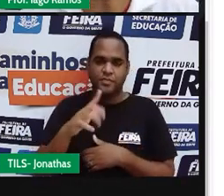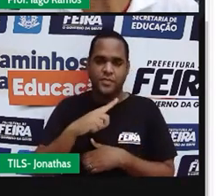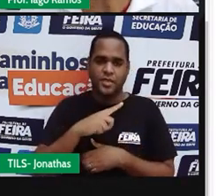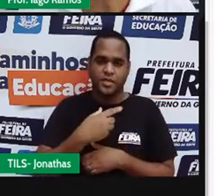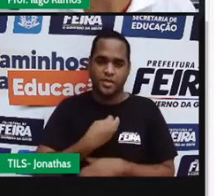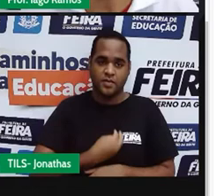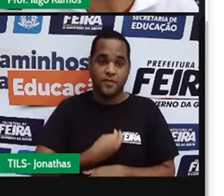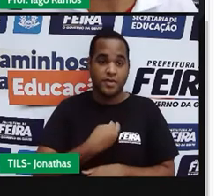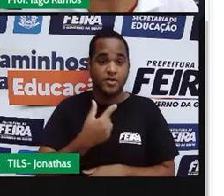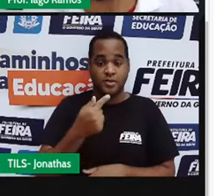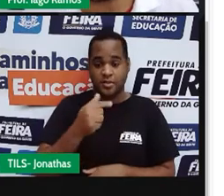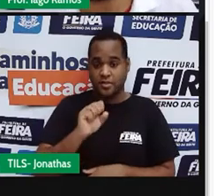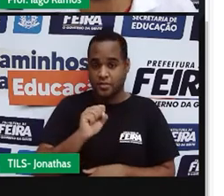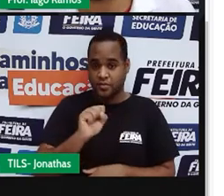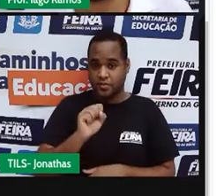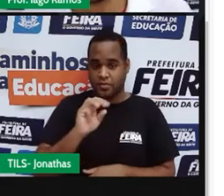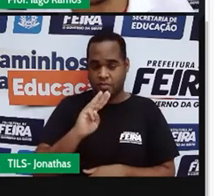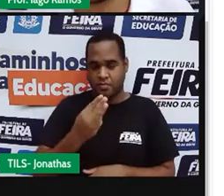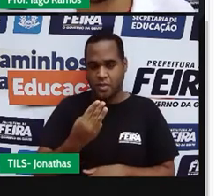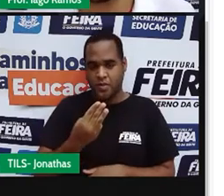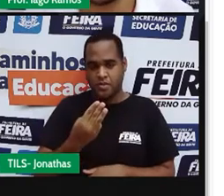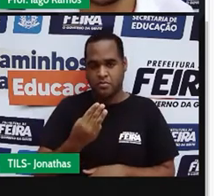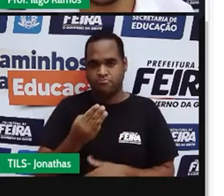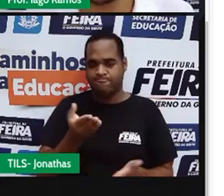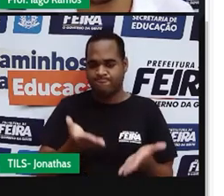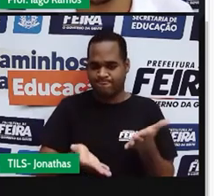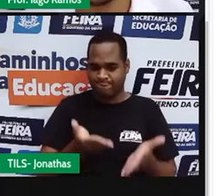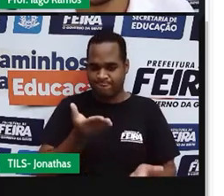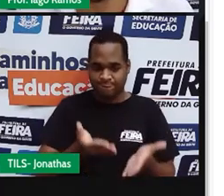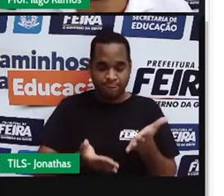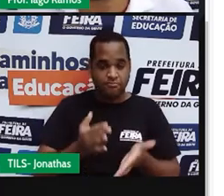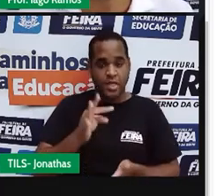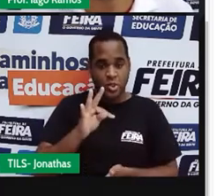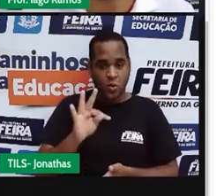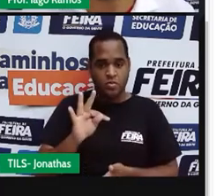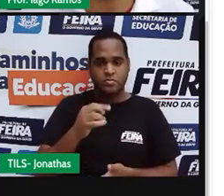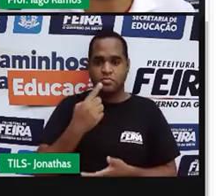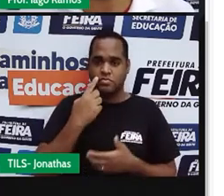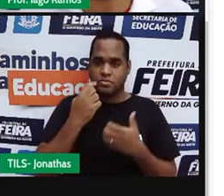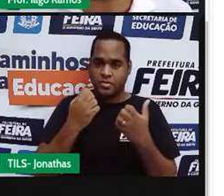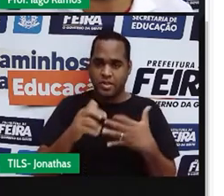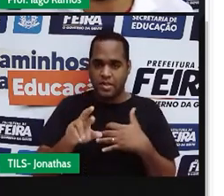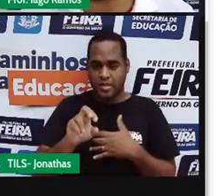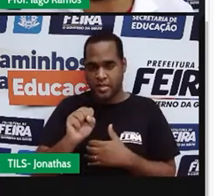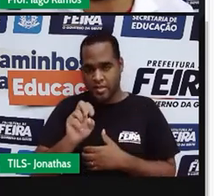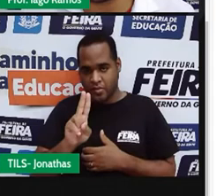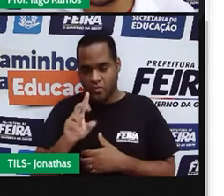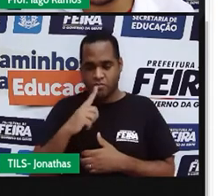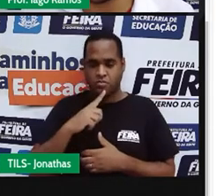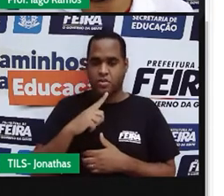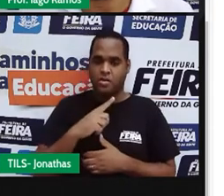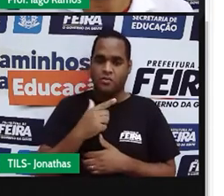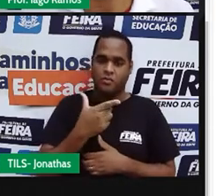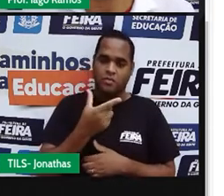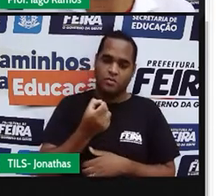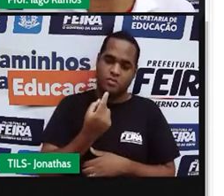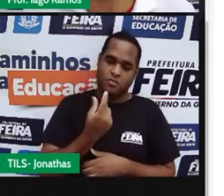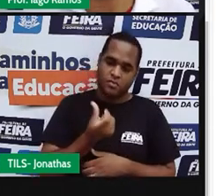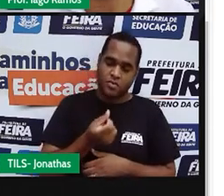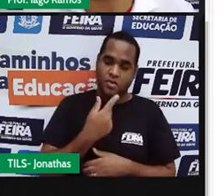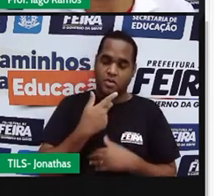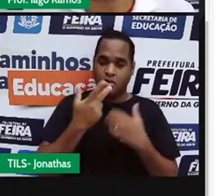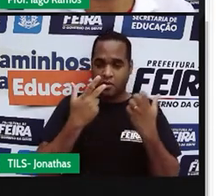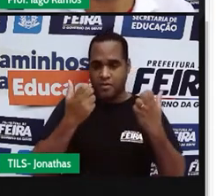78 milhões de toneladas de RSU foram gerados em 2016 e